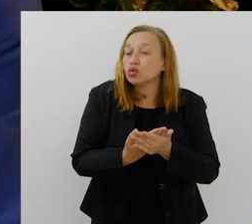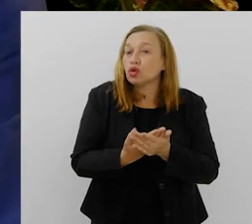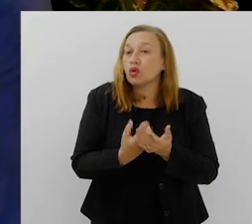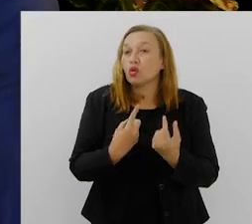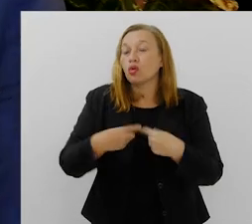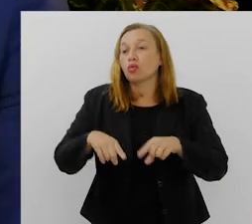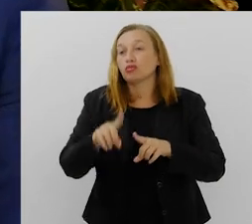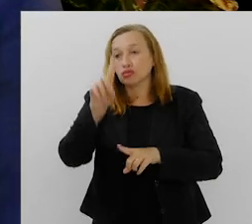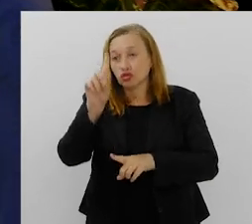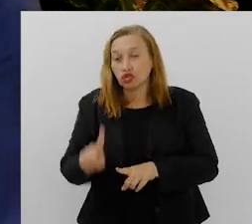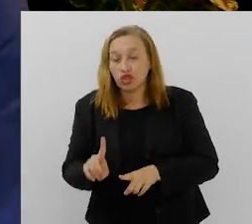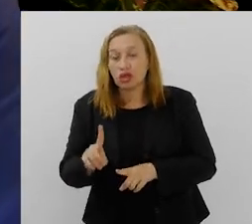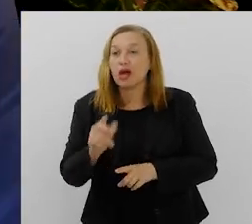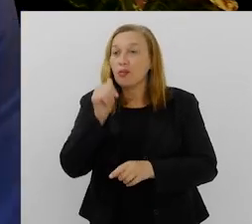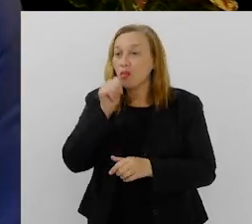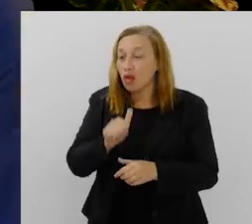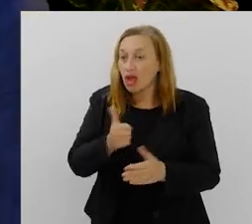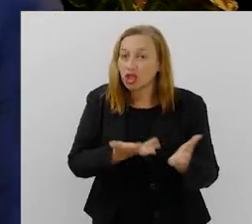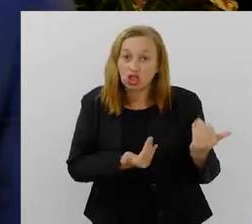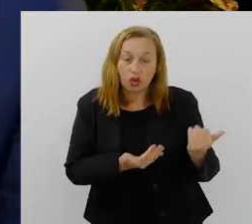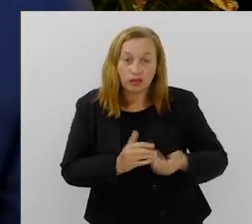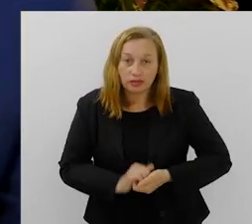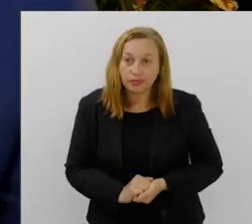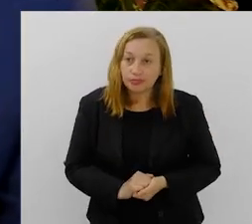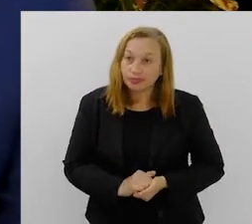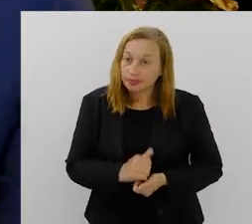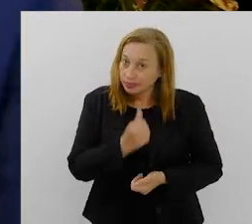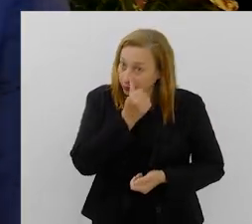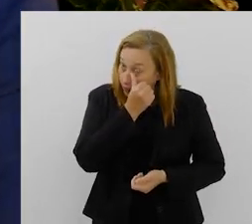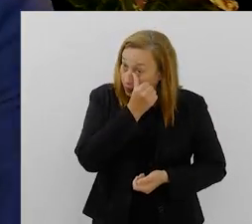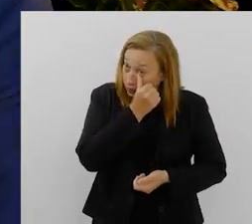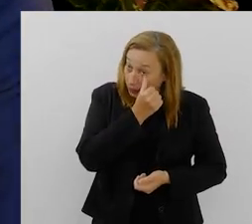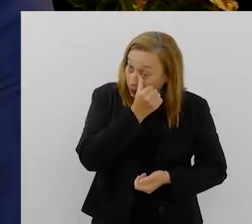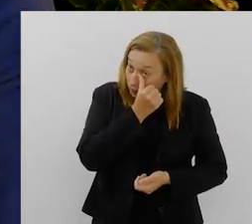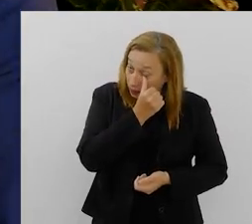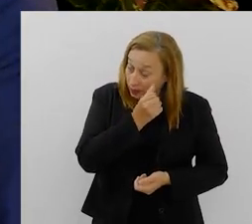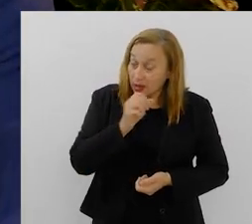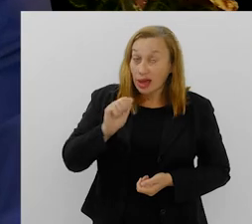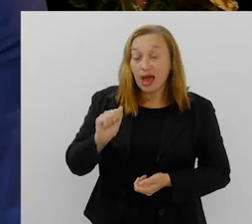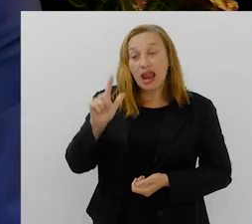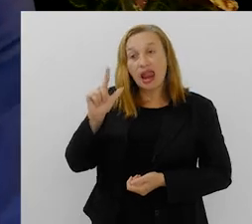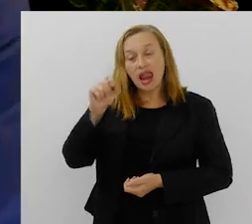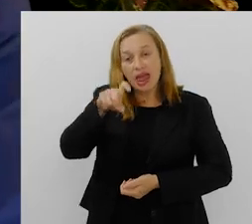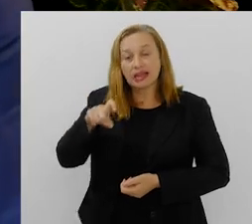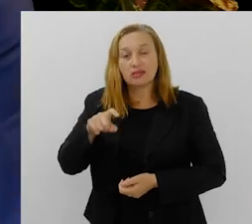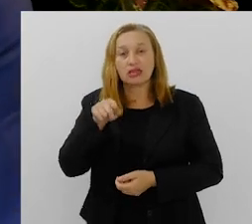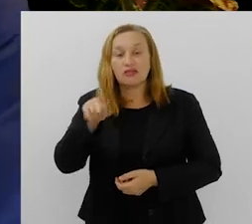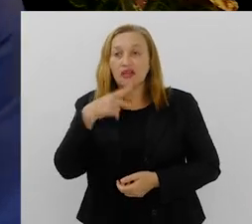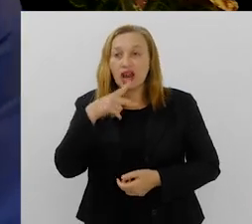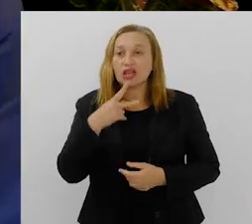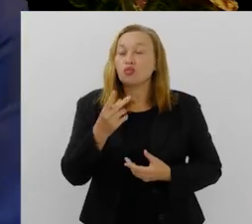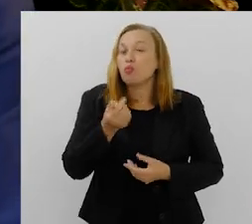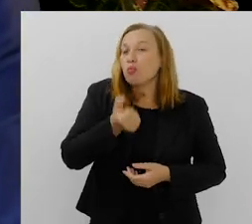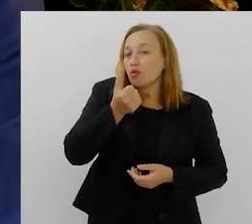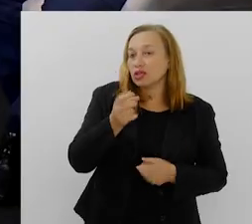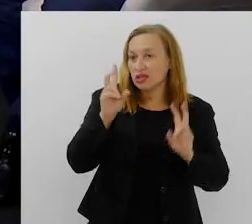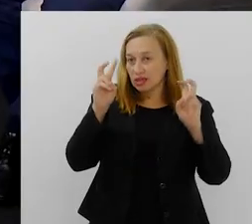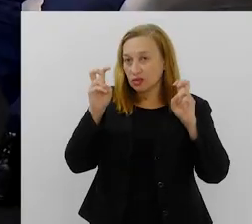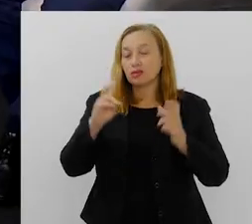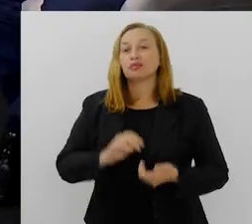direito em relação às mulheres e aos jovens. Assim, Alex, queria que você trouxesse um pouco sobre essa questão. É.